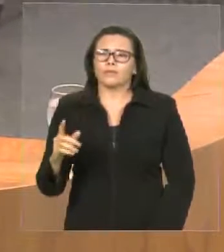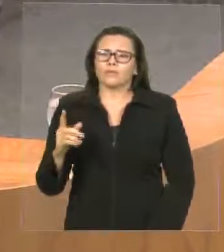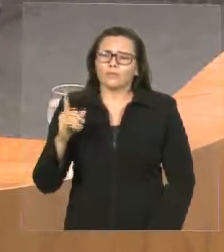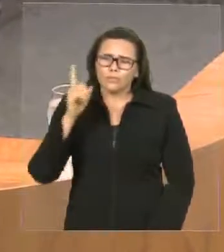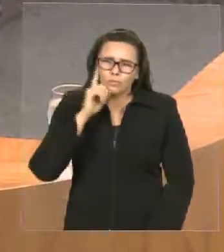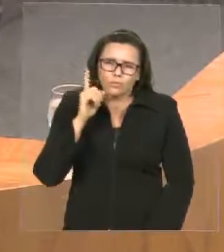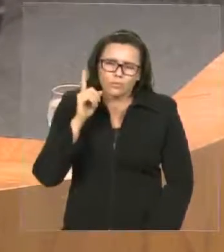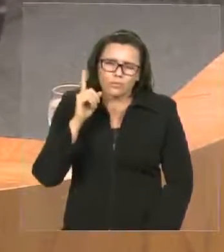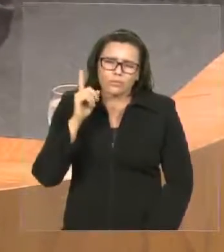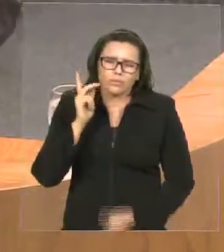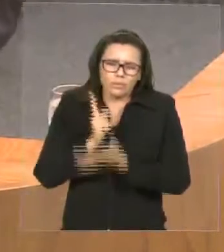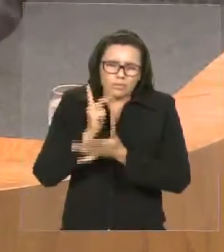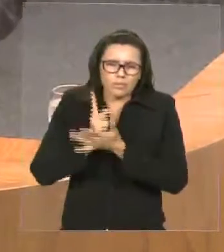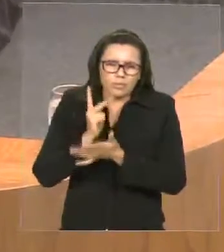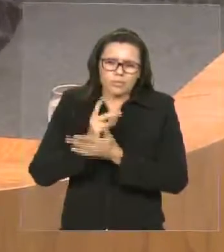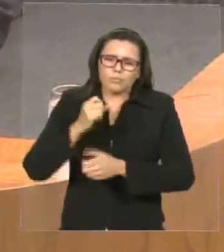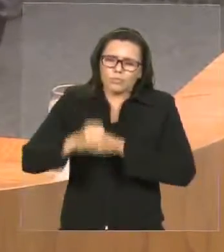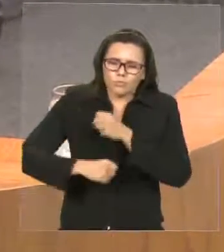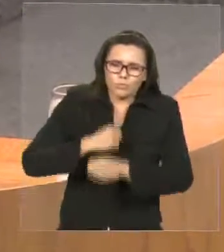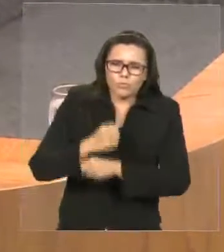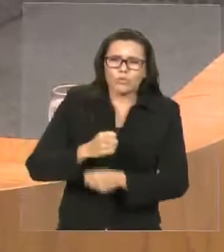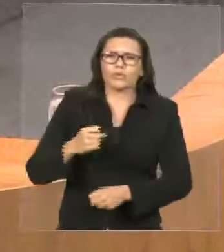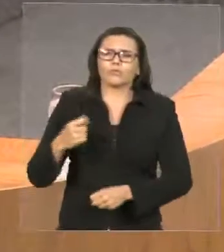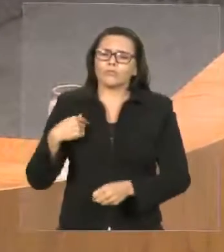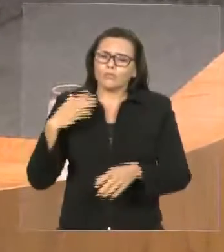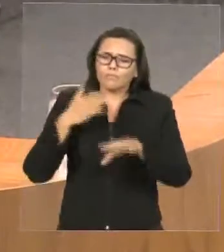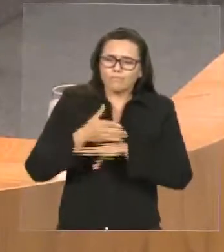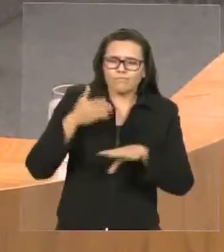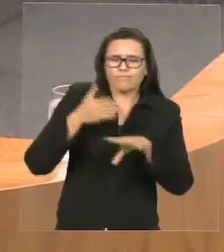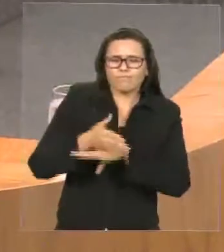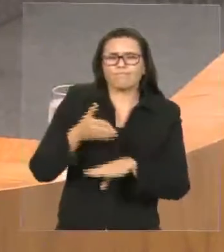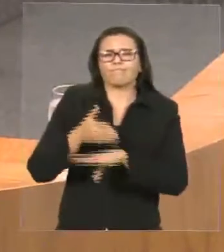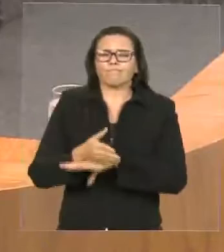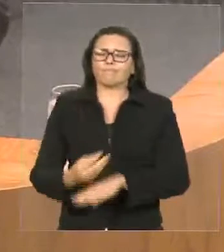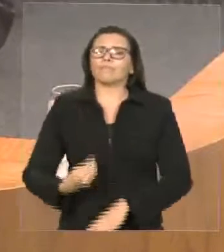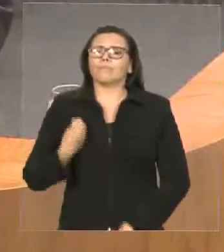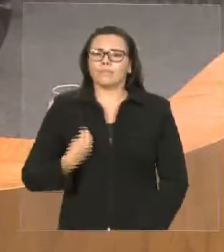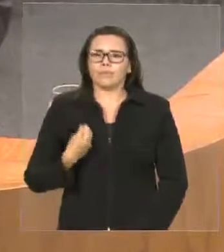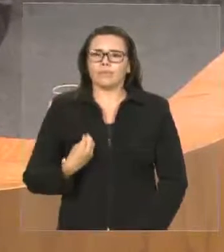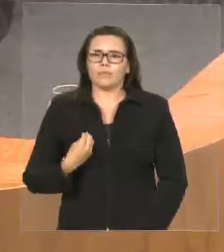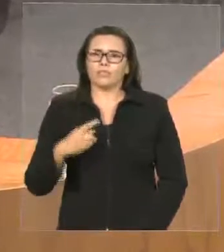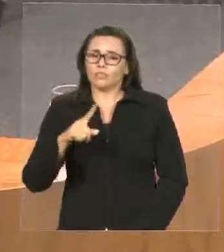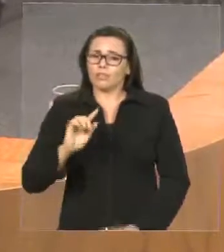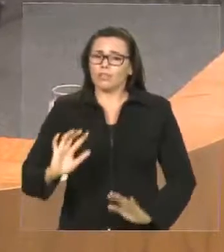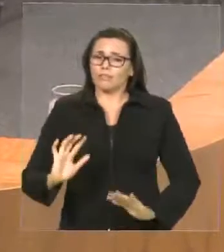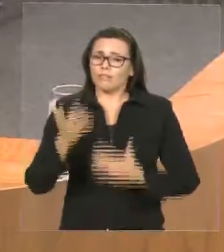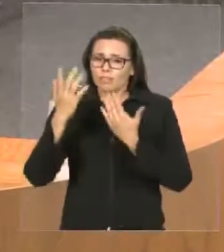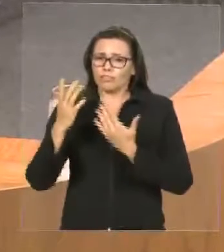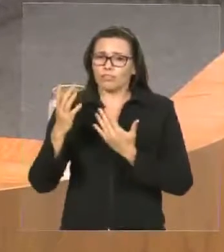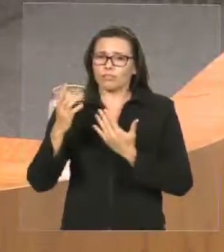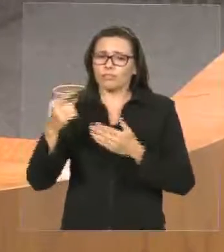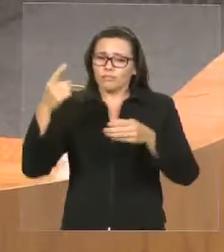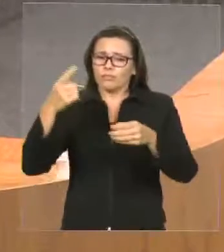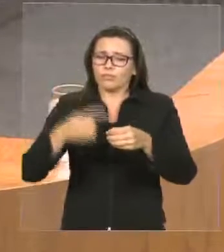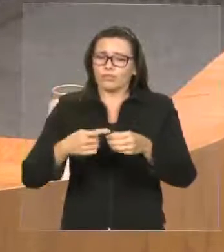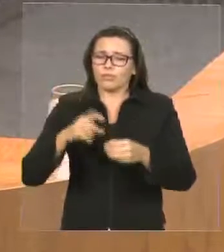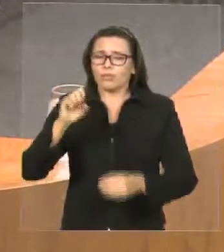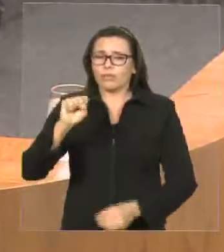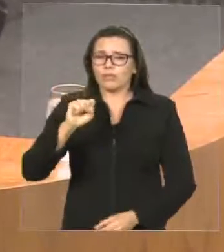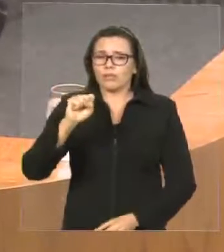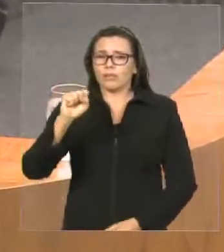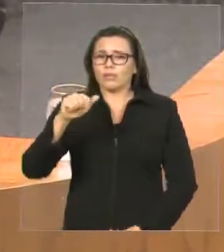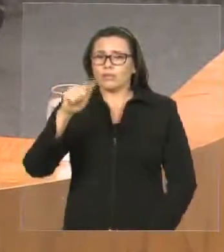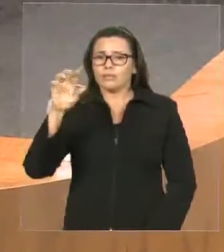do festejo de São Benedito, ajudamos no festejo de São Benedito. E agora, seu presidente, nós estamos aí com a proposta,